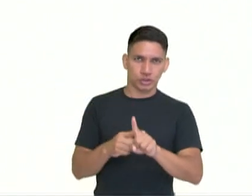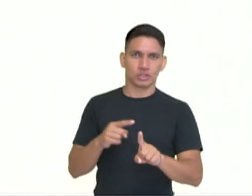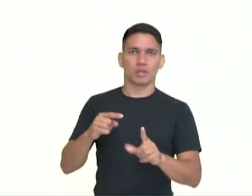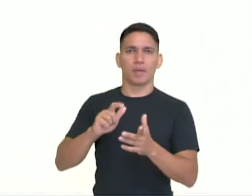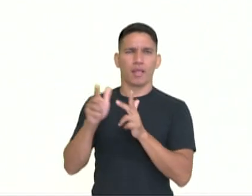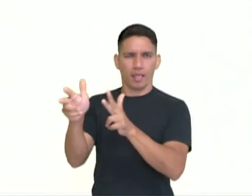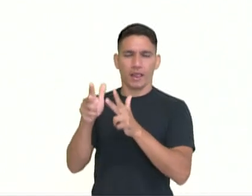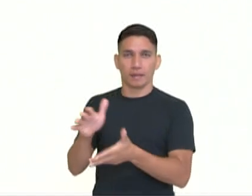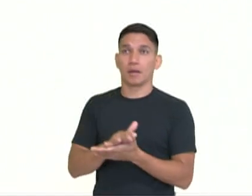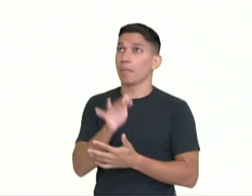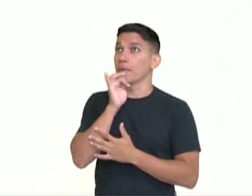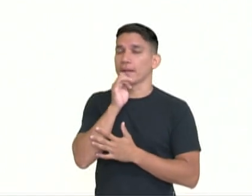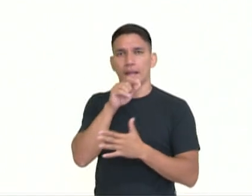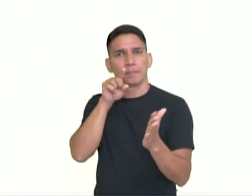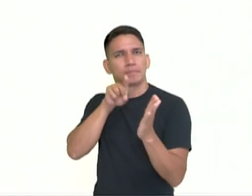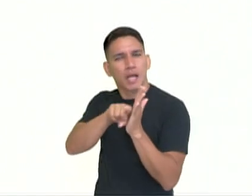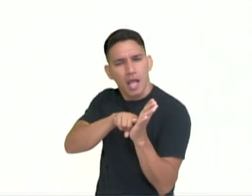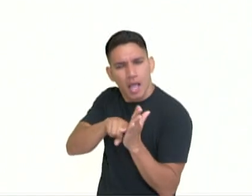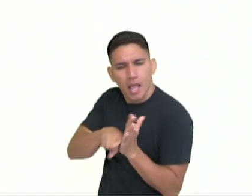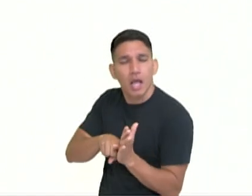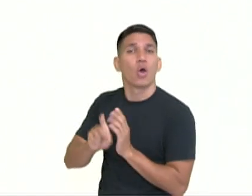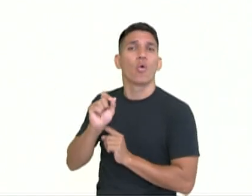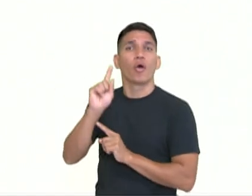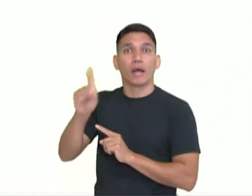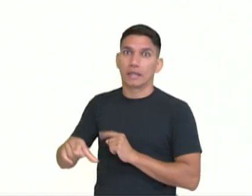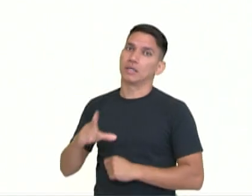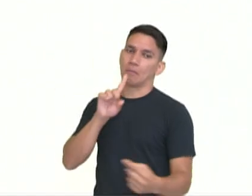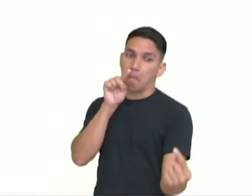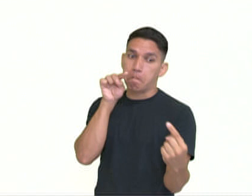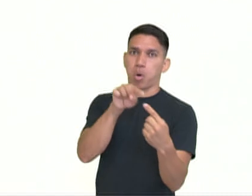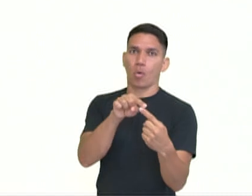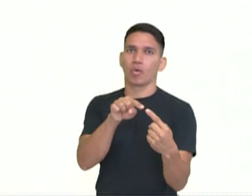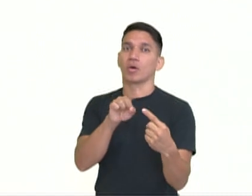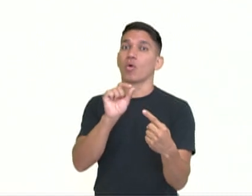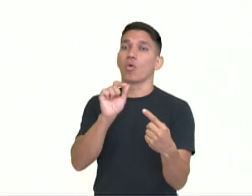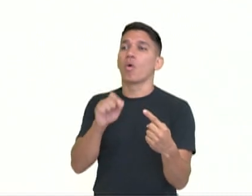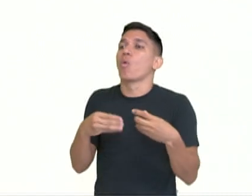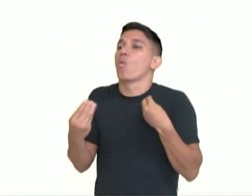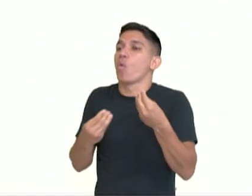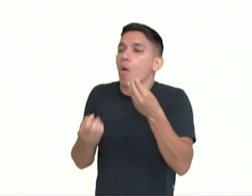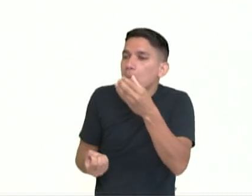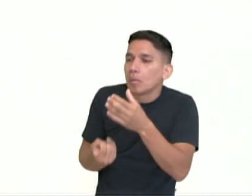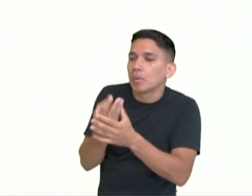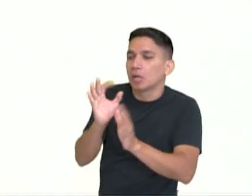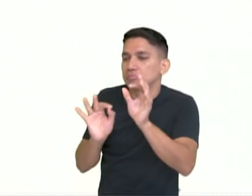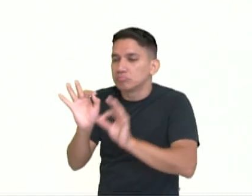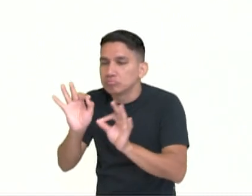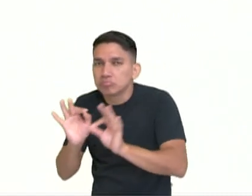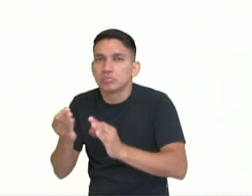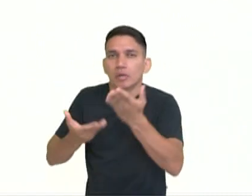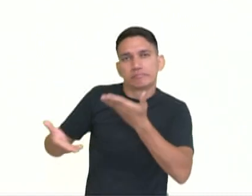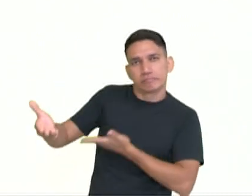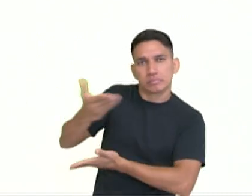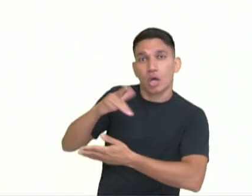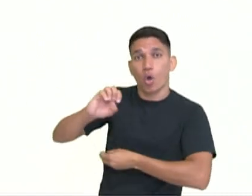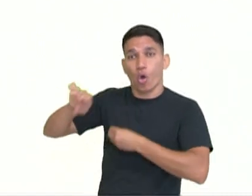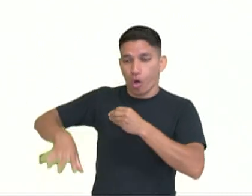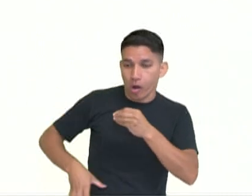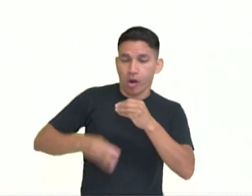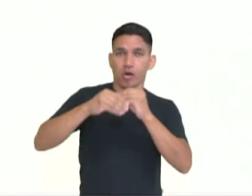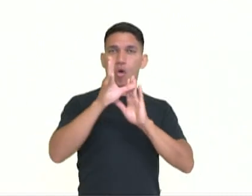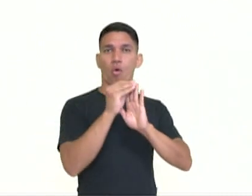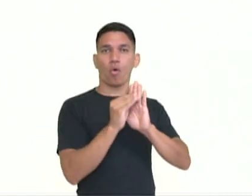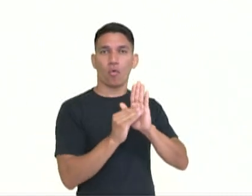Por exemplo, de pesquisa, são aquelas que são feitas com o objetivo de elaboração ou de participação ou de complementação de um